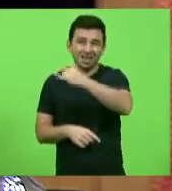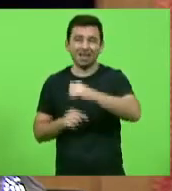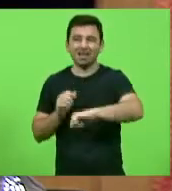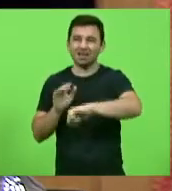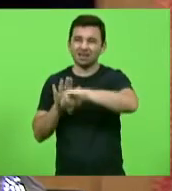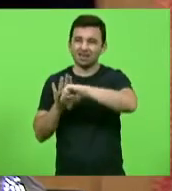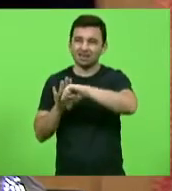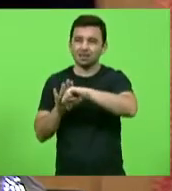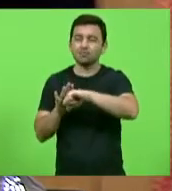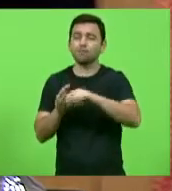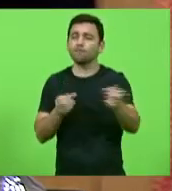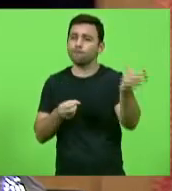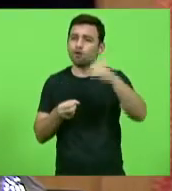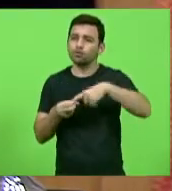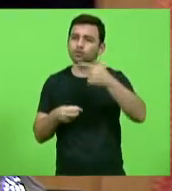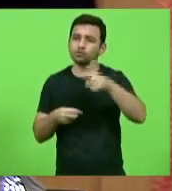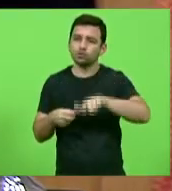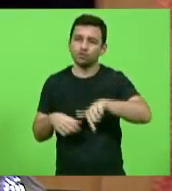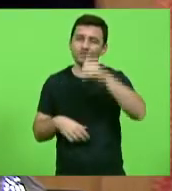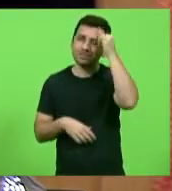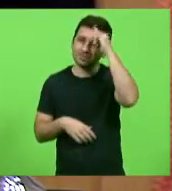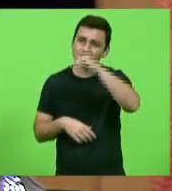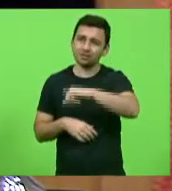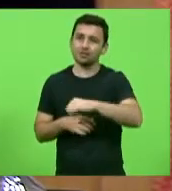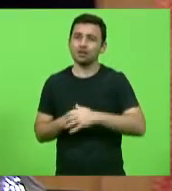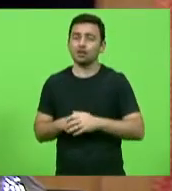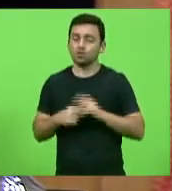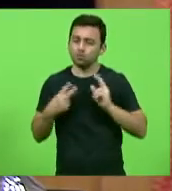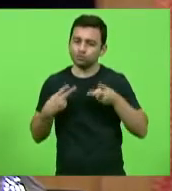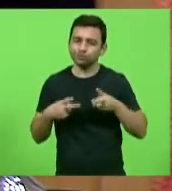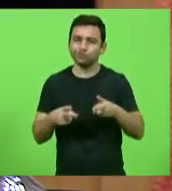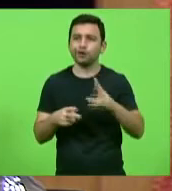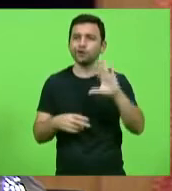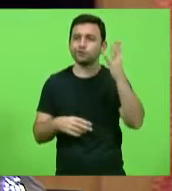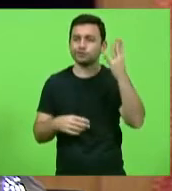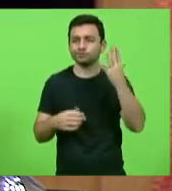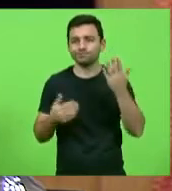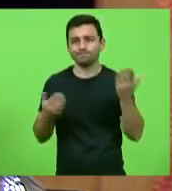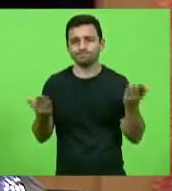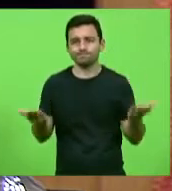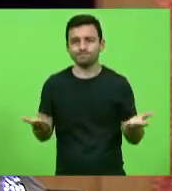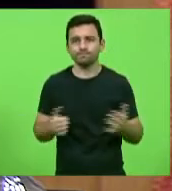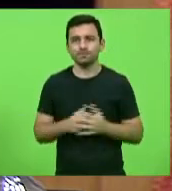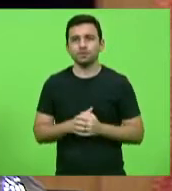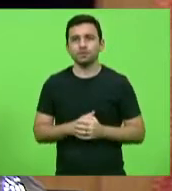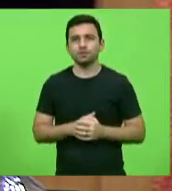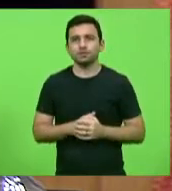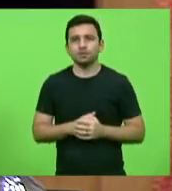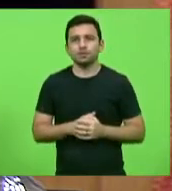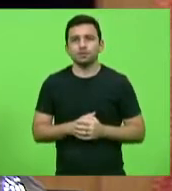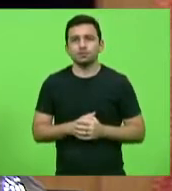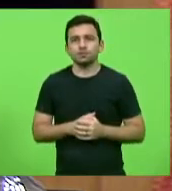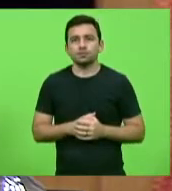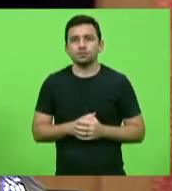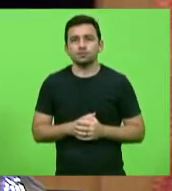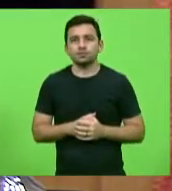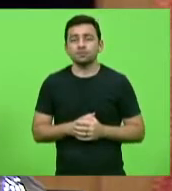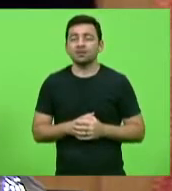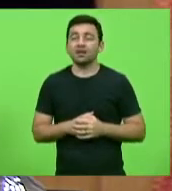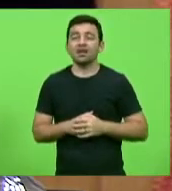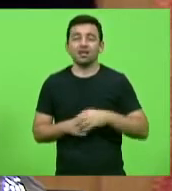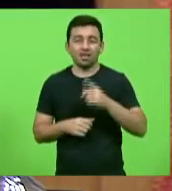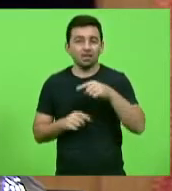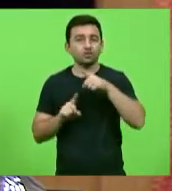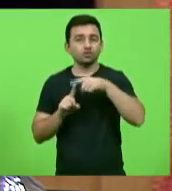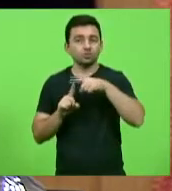voltem a acontecer, continuem acontecendo e é um tipo de